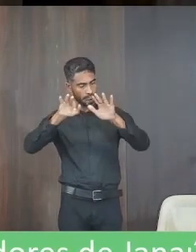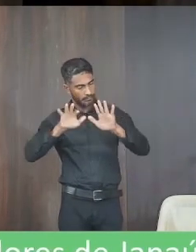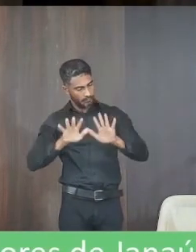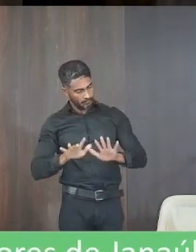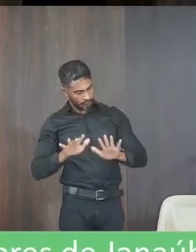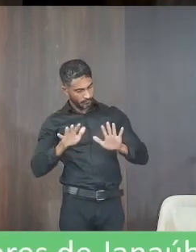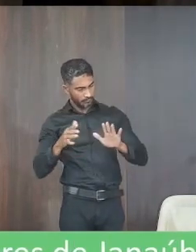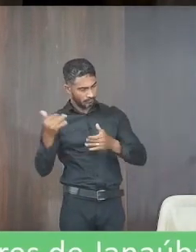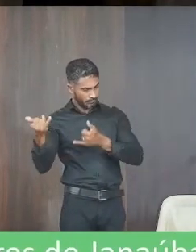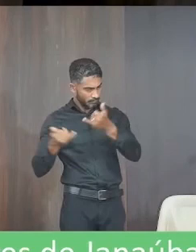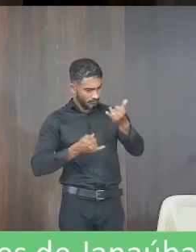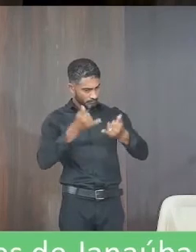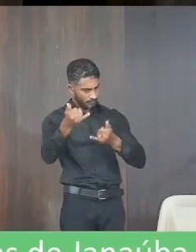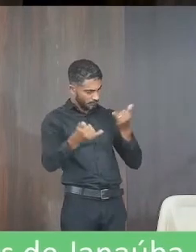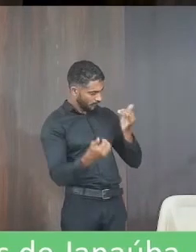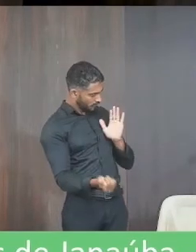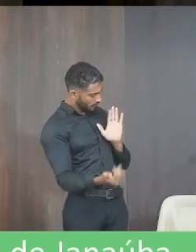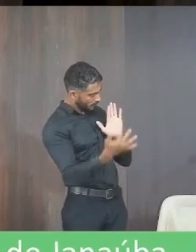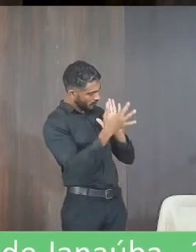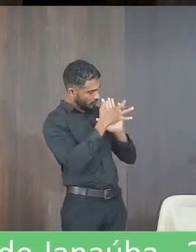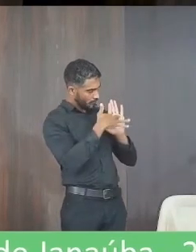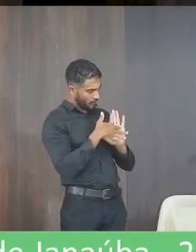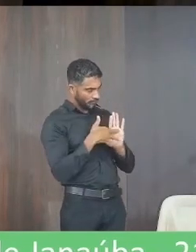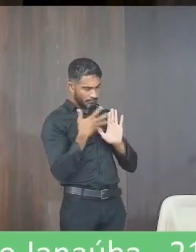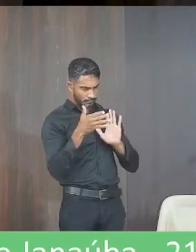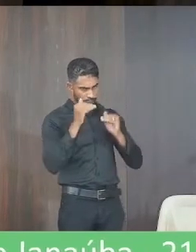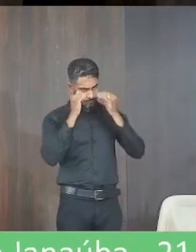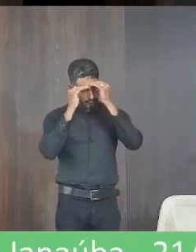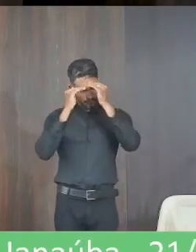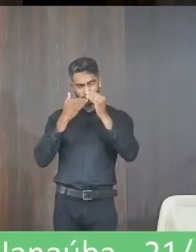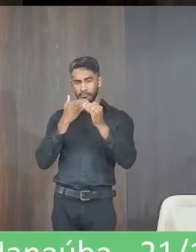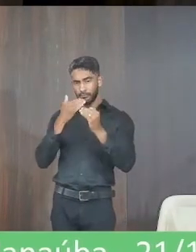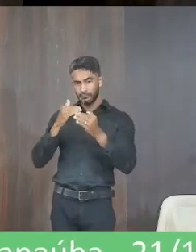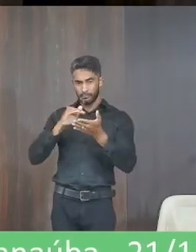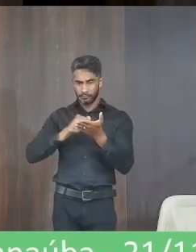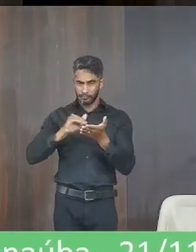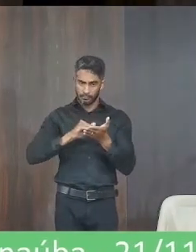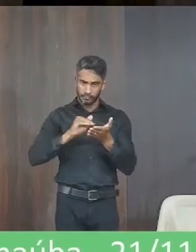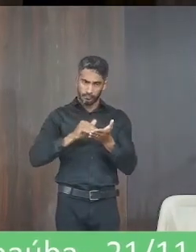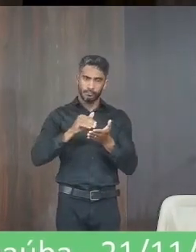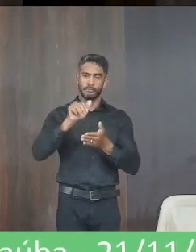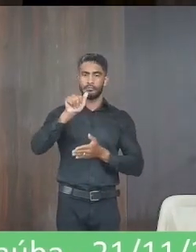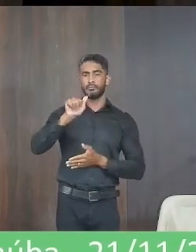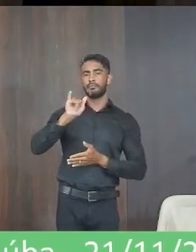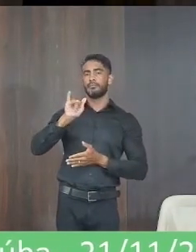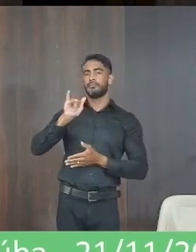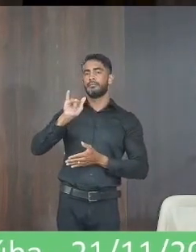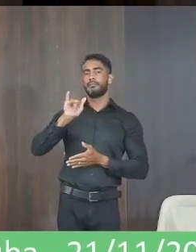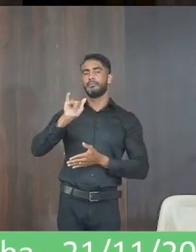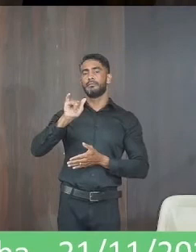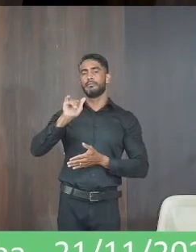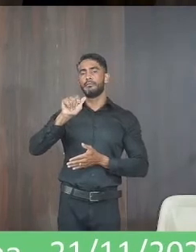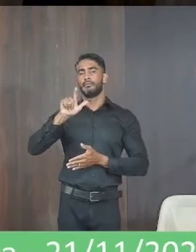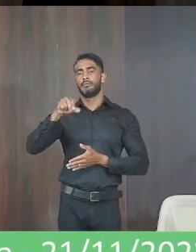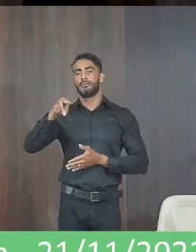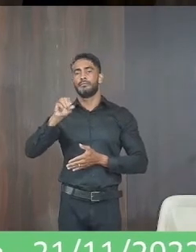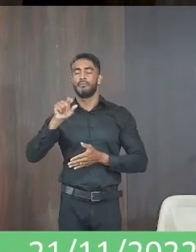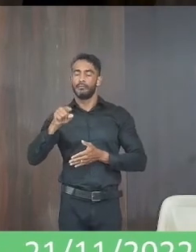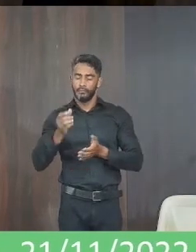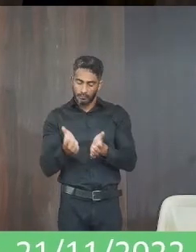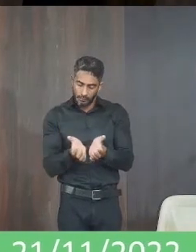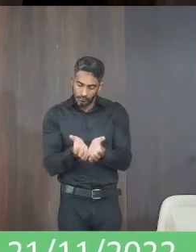após tramitação regimental vem respeitosamente solicitar ao secretário de obra seu aí o aparecido rocha que providencie patrulhamento